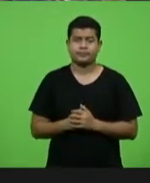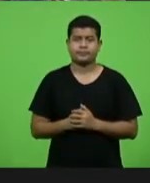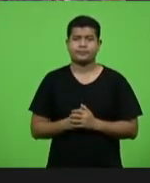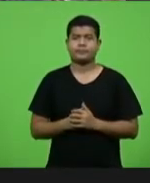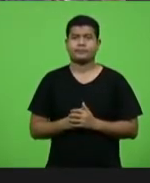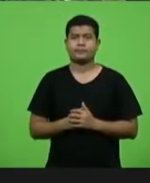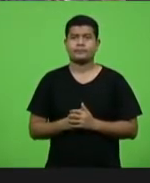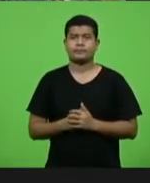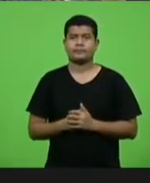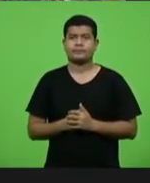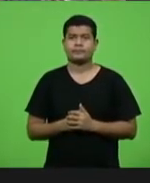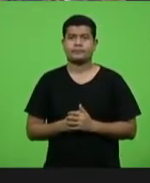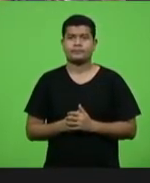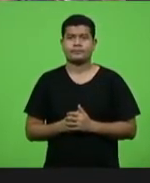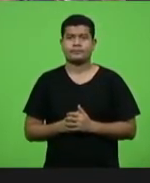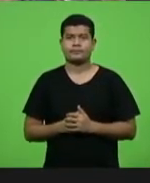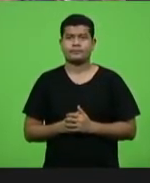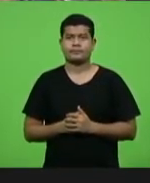Deputada Paulinha.